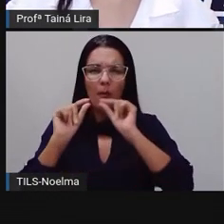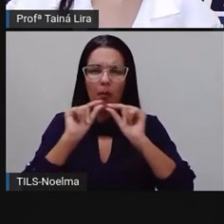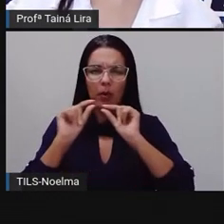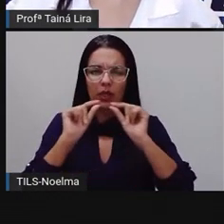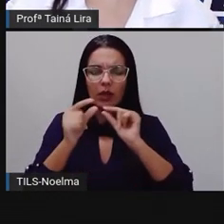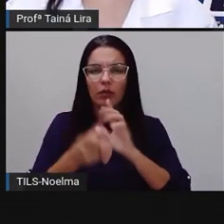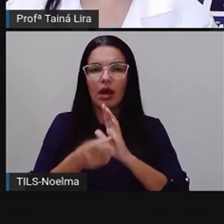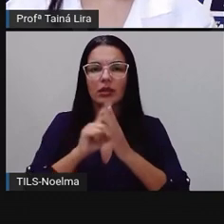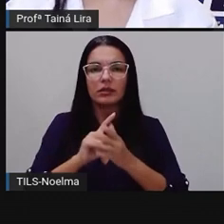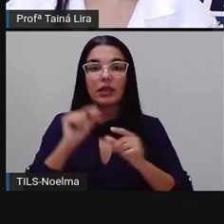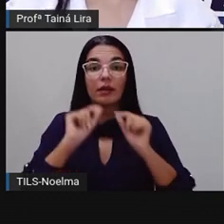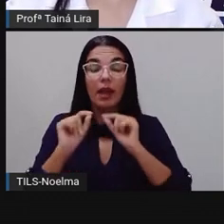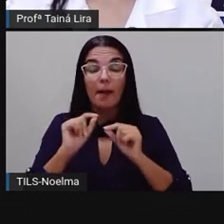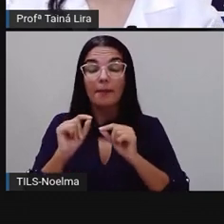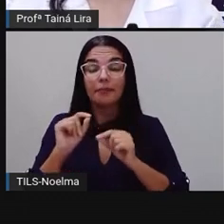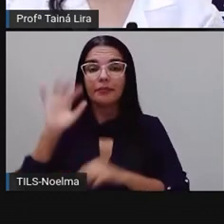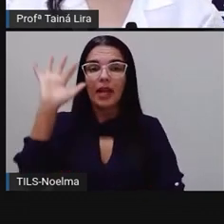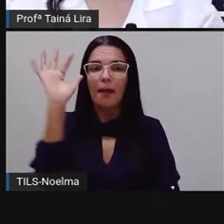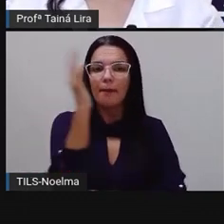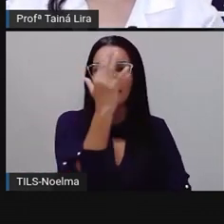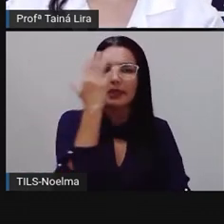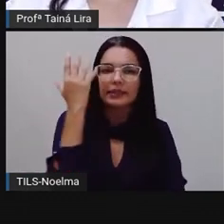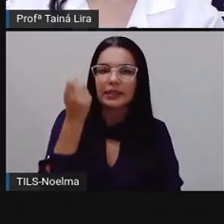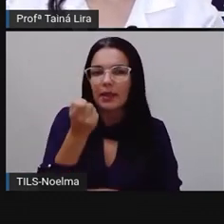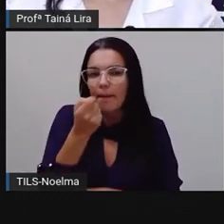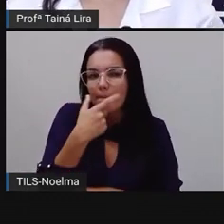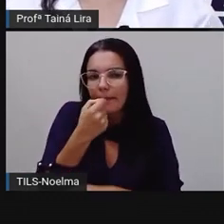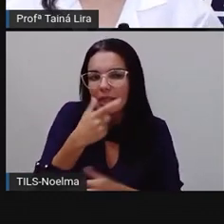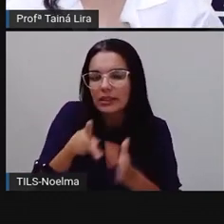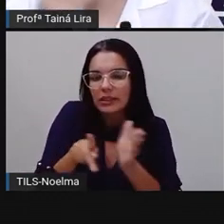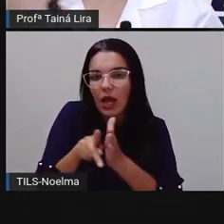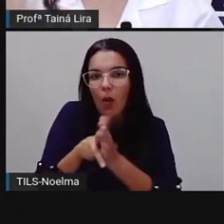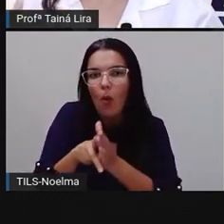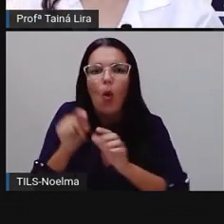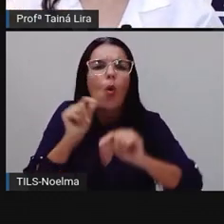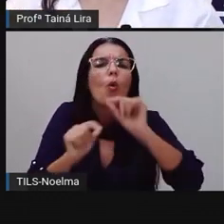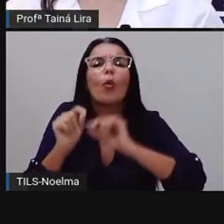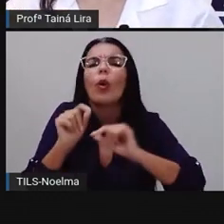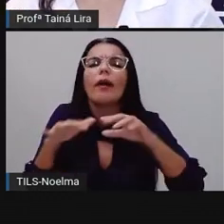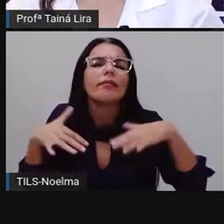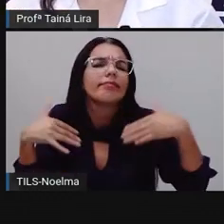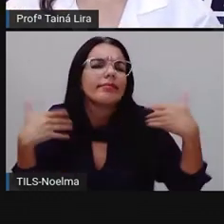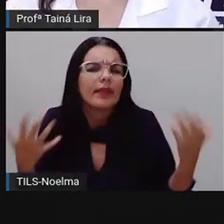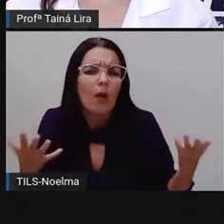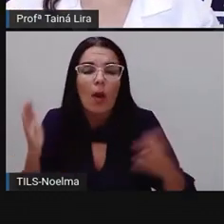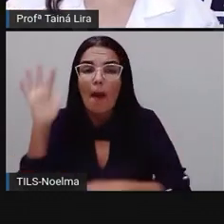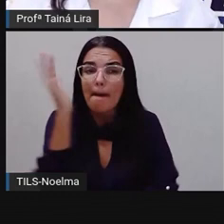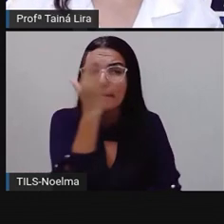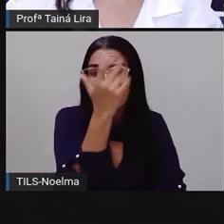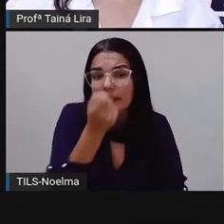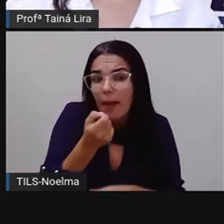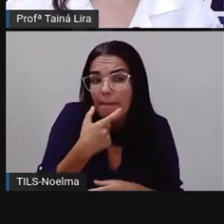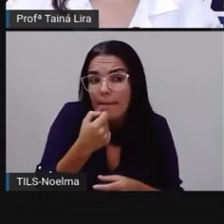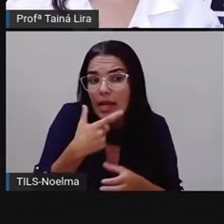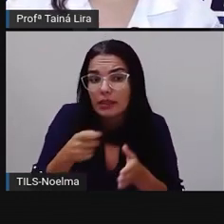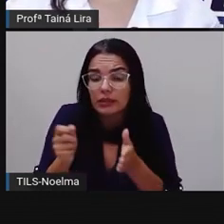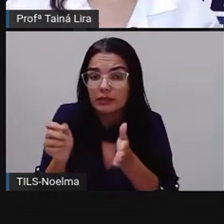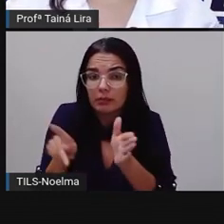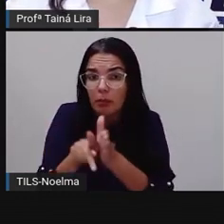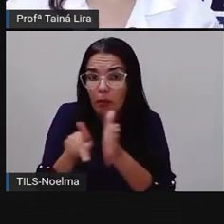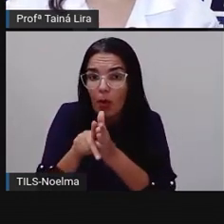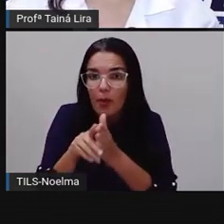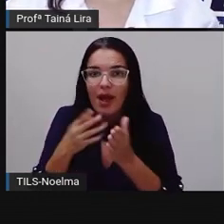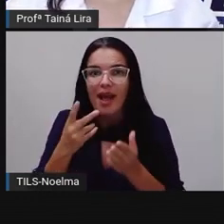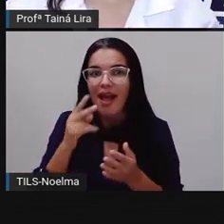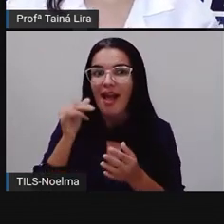as plantas medicinais. Então, o que é mesmo uma planta medicinal? Eu trouxe até um exemplo aqui,